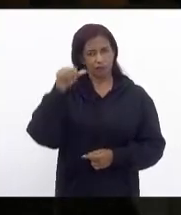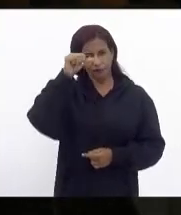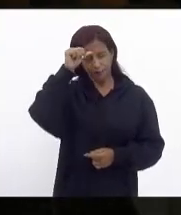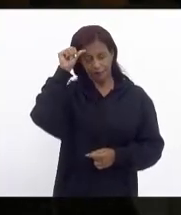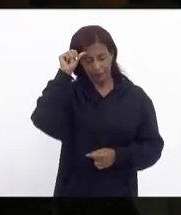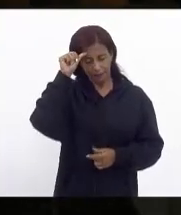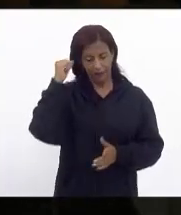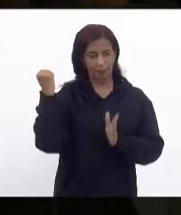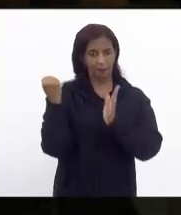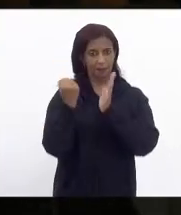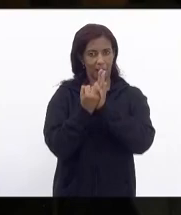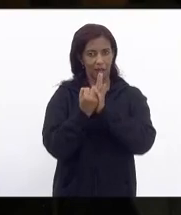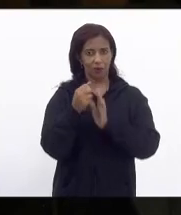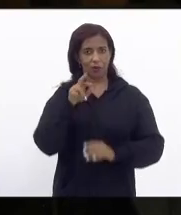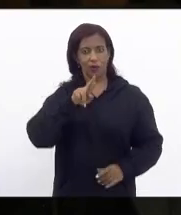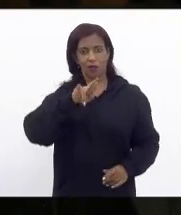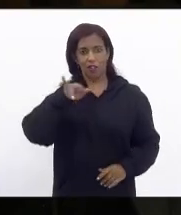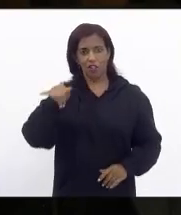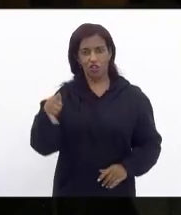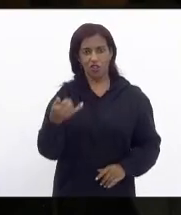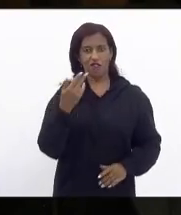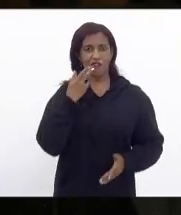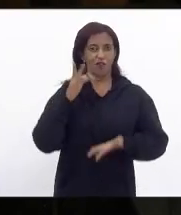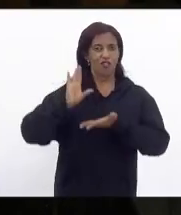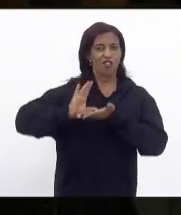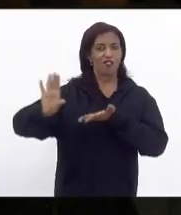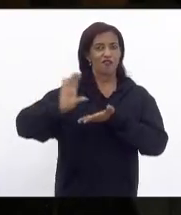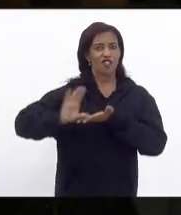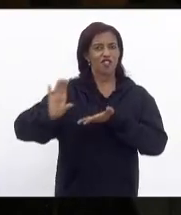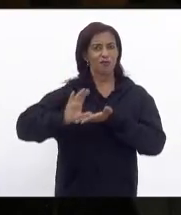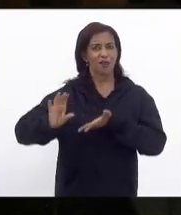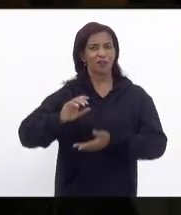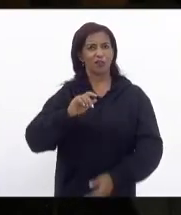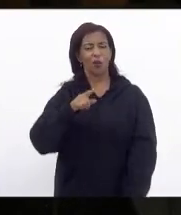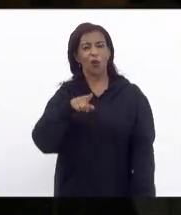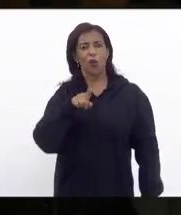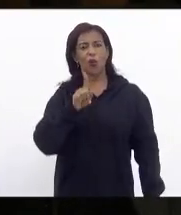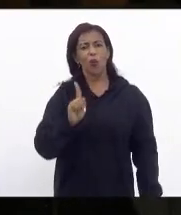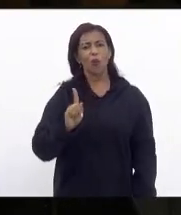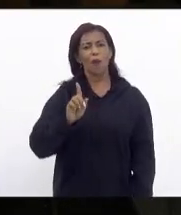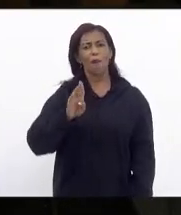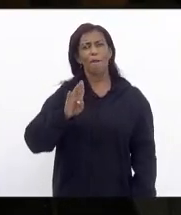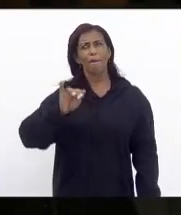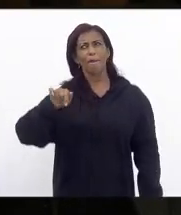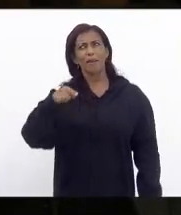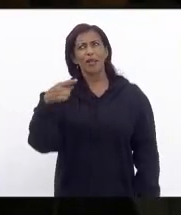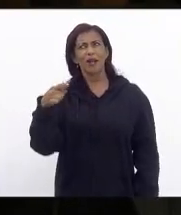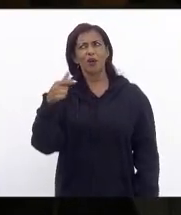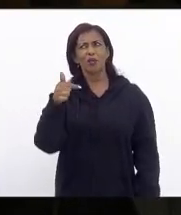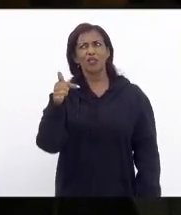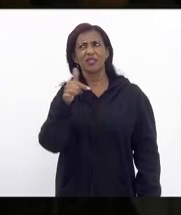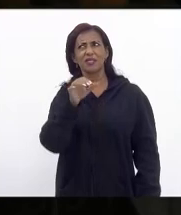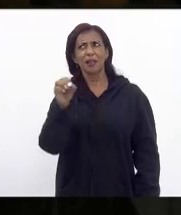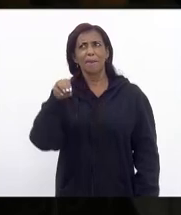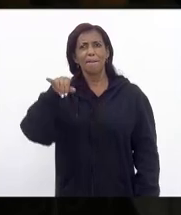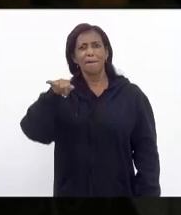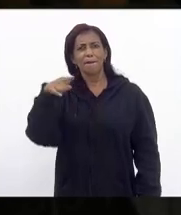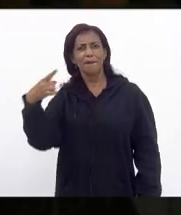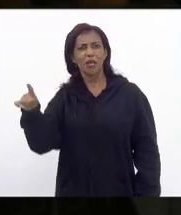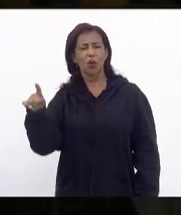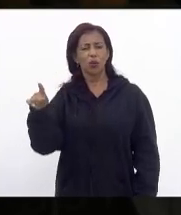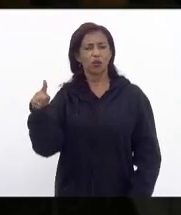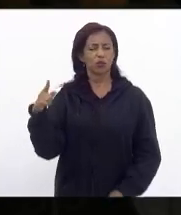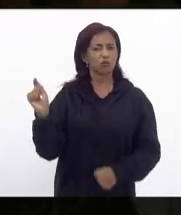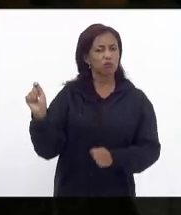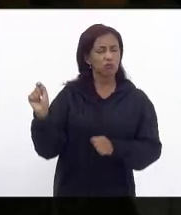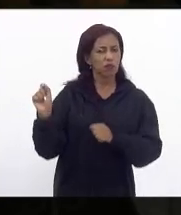anunciou investimentos da ordem de 1 bilhão e 700 milhões de reais para a